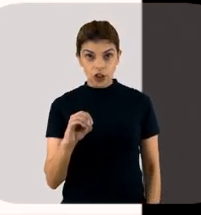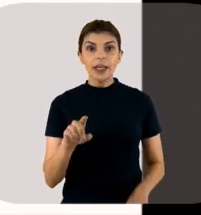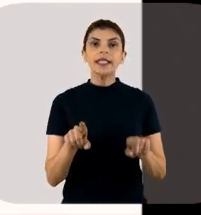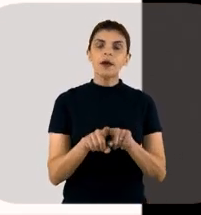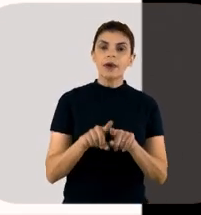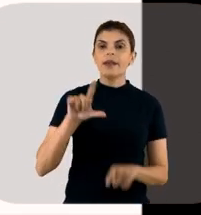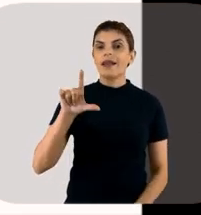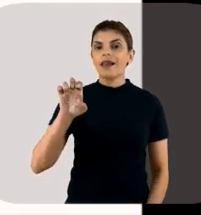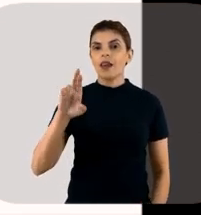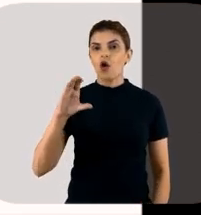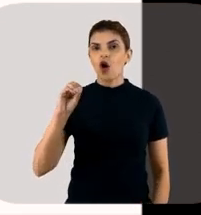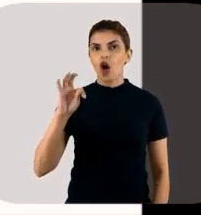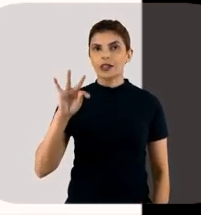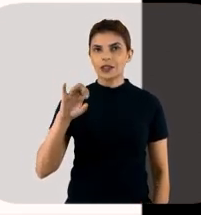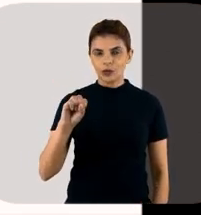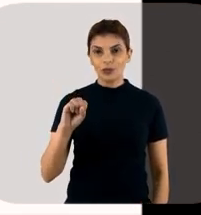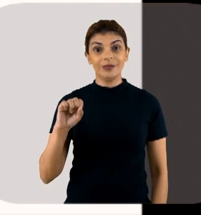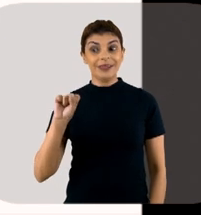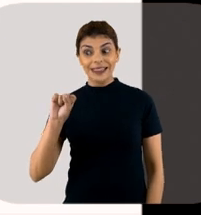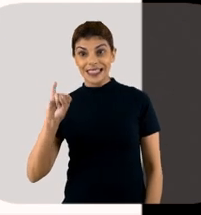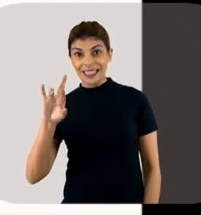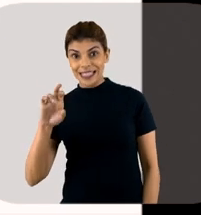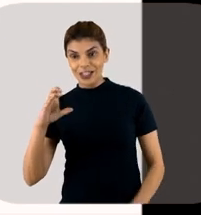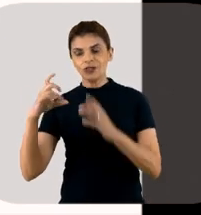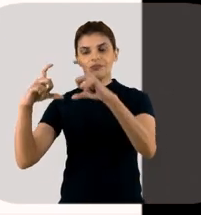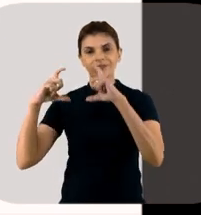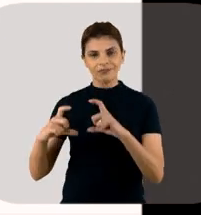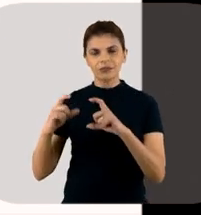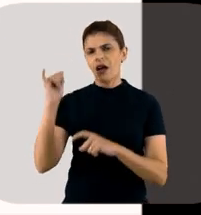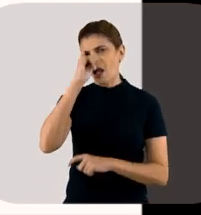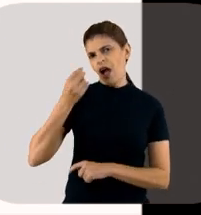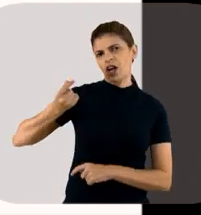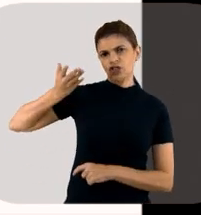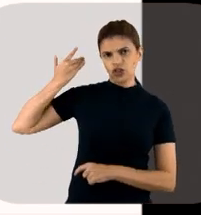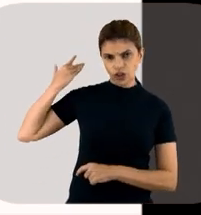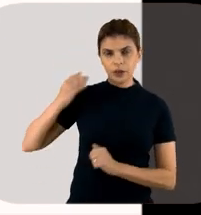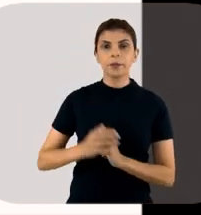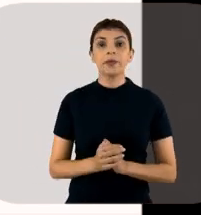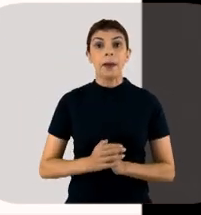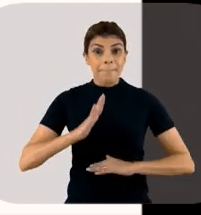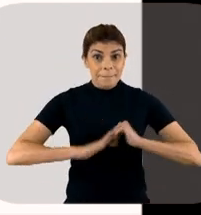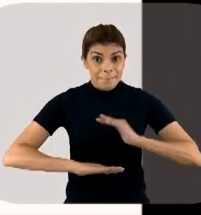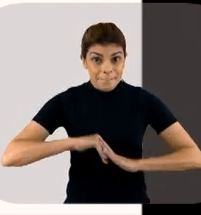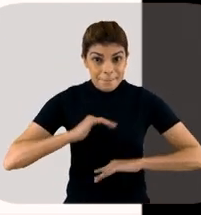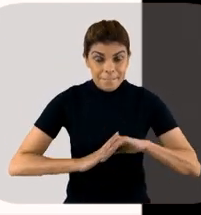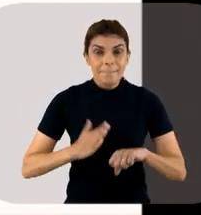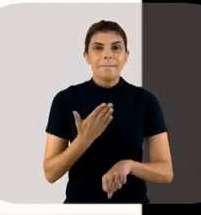definição de SIRS antiga. Vejam, senhores, que, na prática, quando